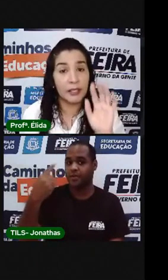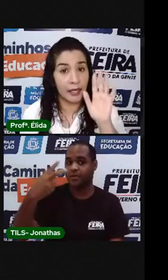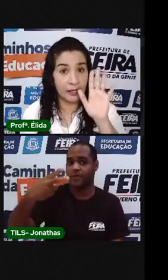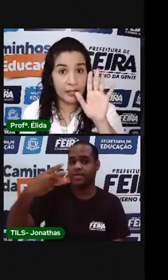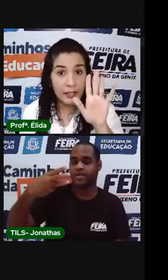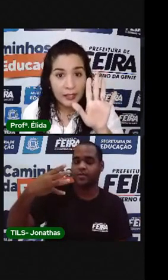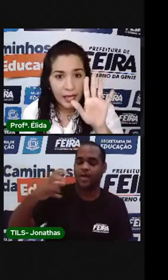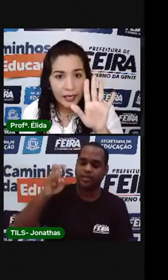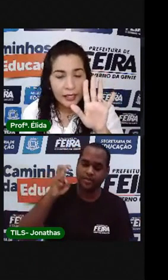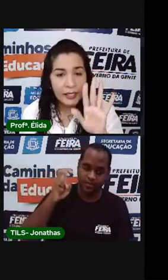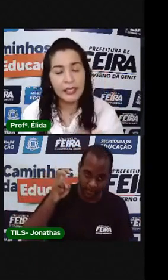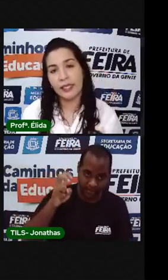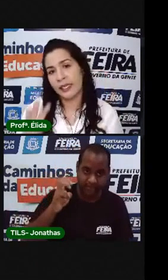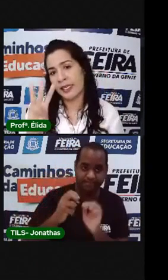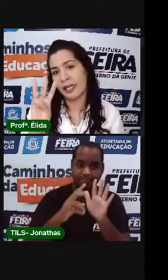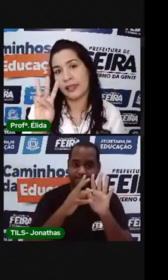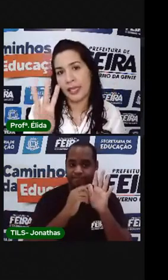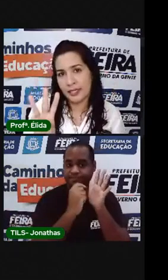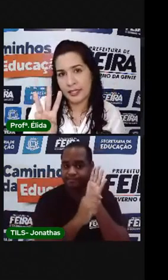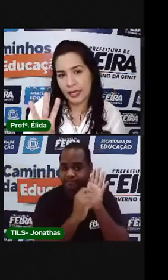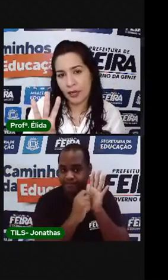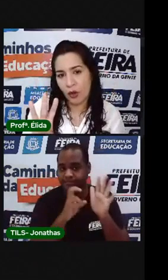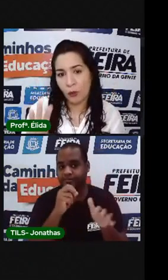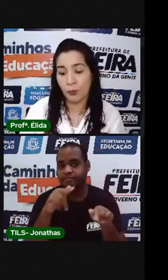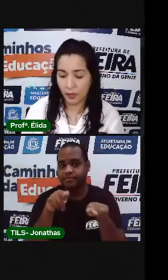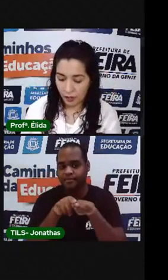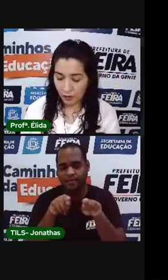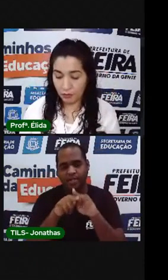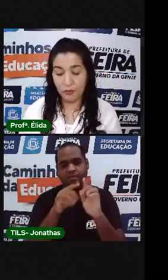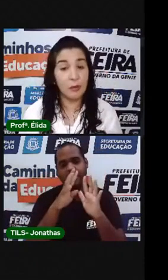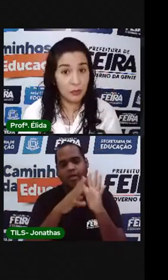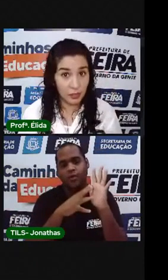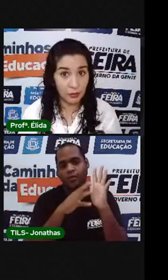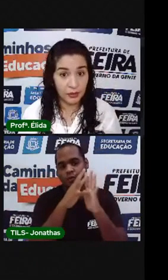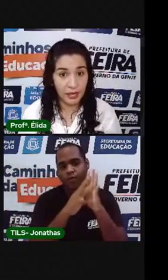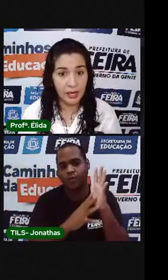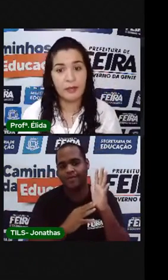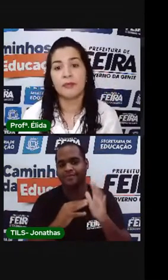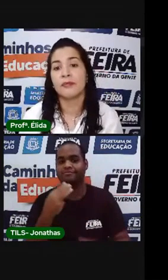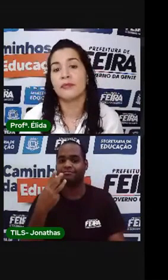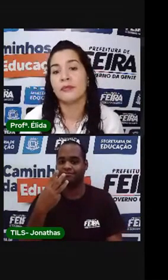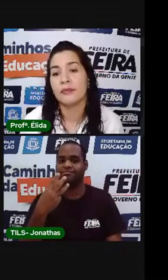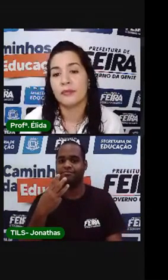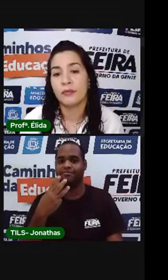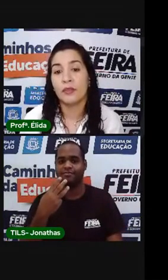terceira, quarta. Na quinta linha. E na terceira coluna. Vamos encontrar?